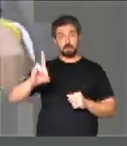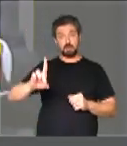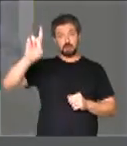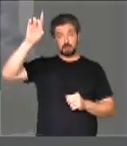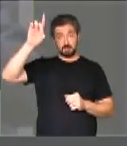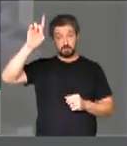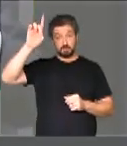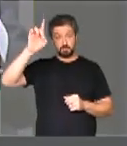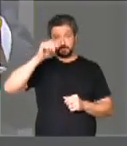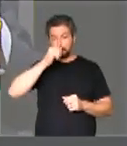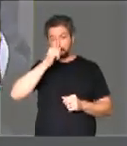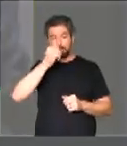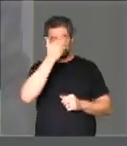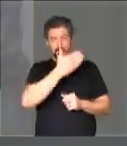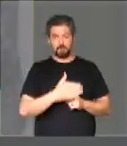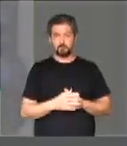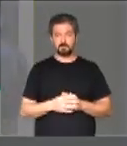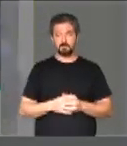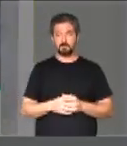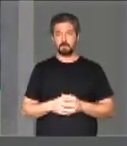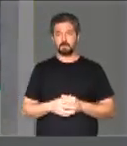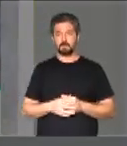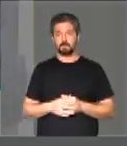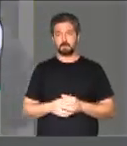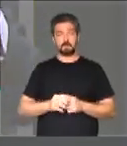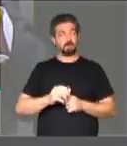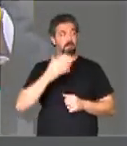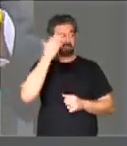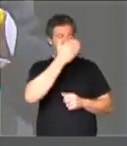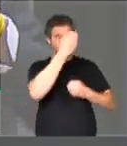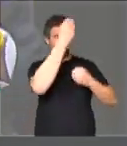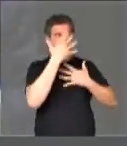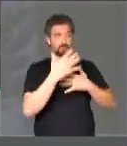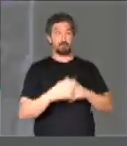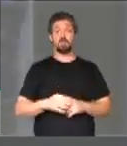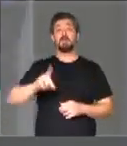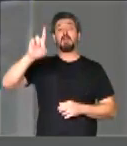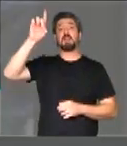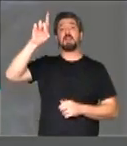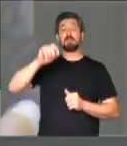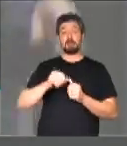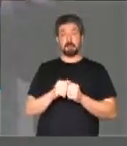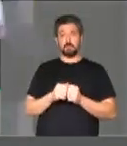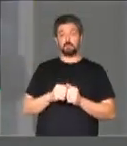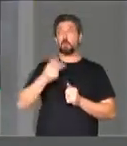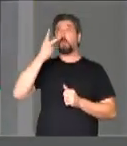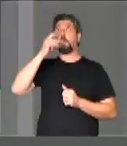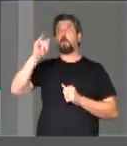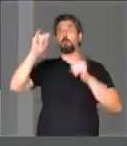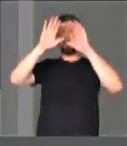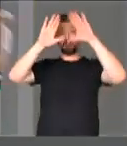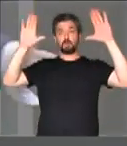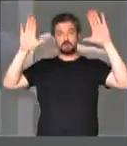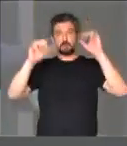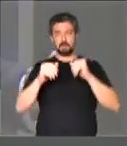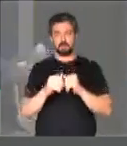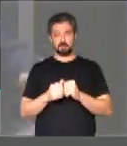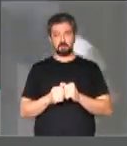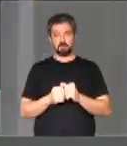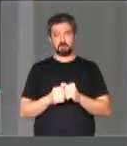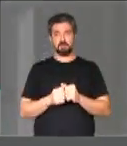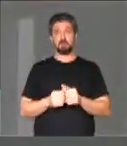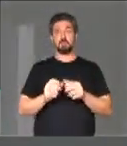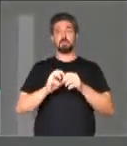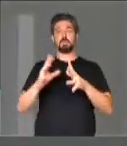enquanto Deus, concluir, deputado, obrigado, obrigado pela água benta, enquanto Deus, nosso pai celestial, o pai das luzes,